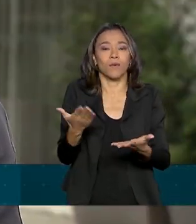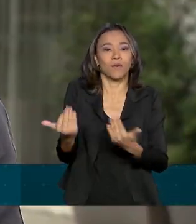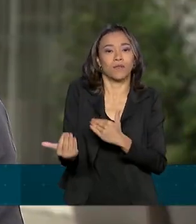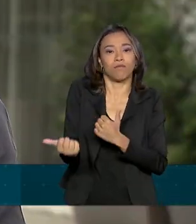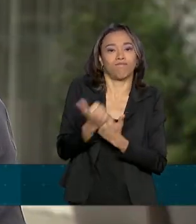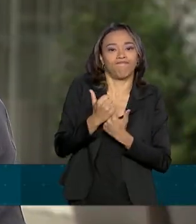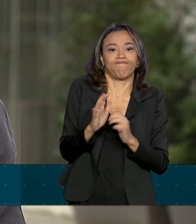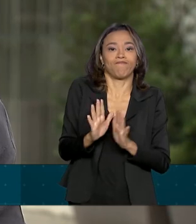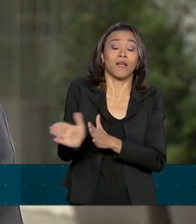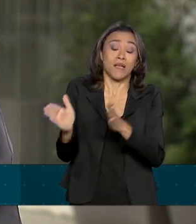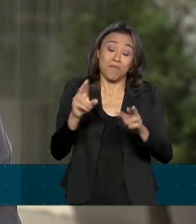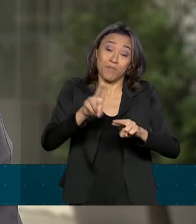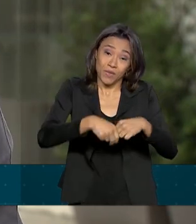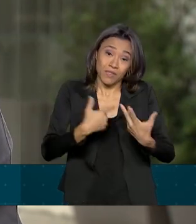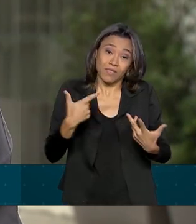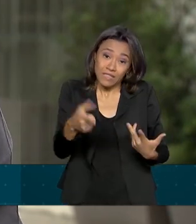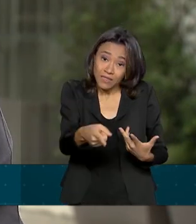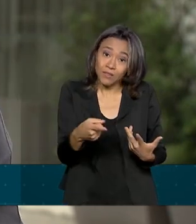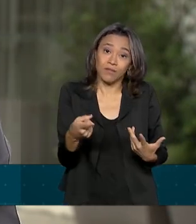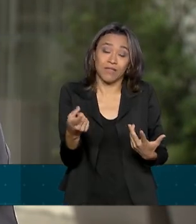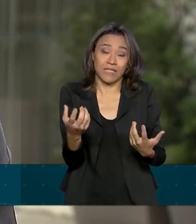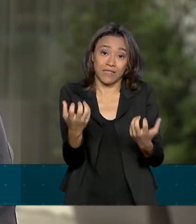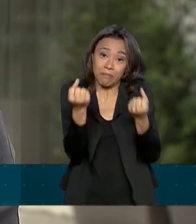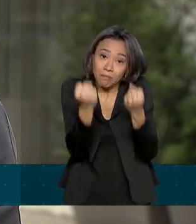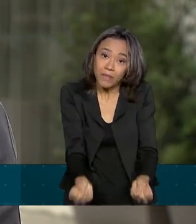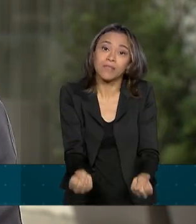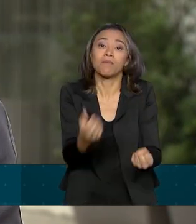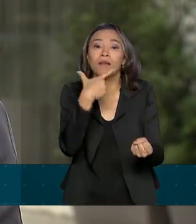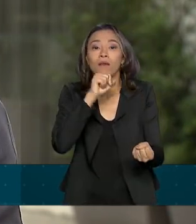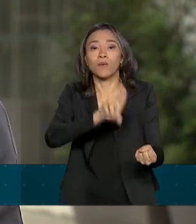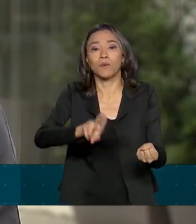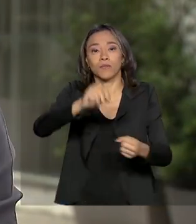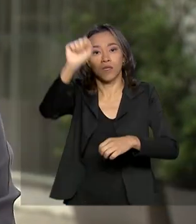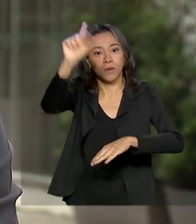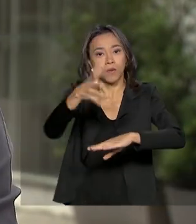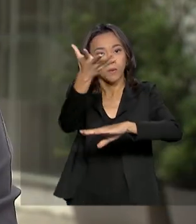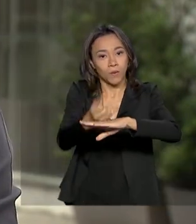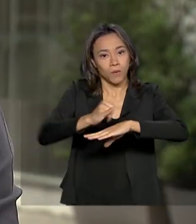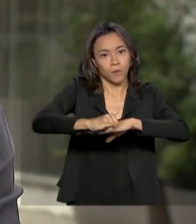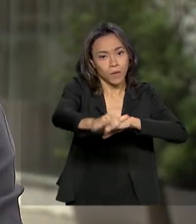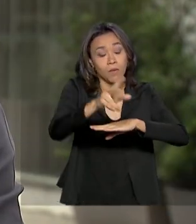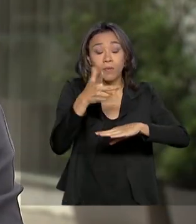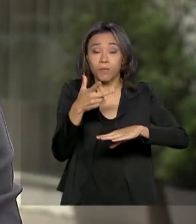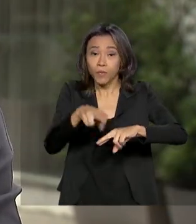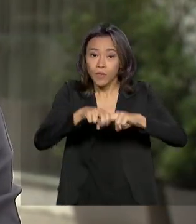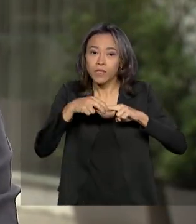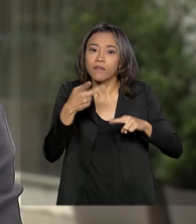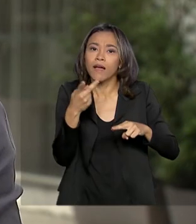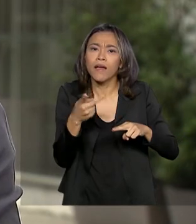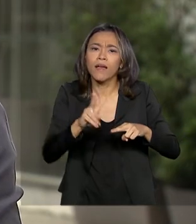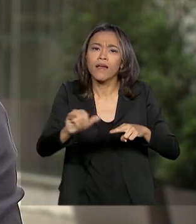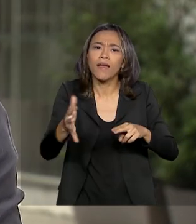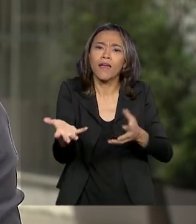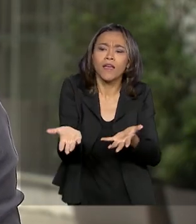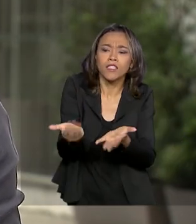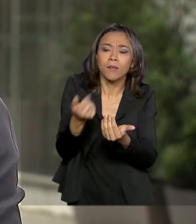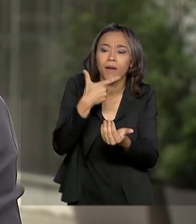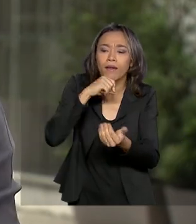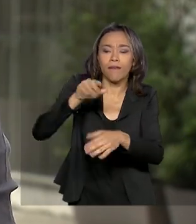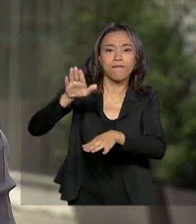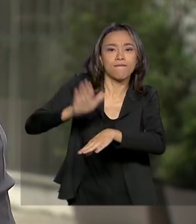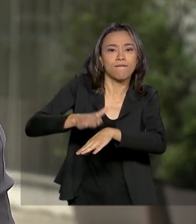impacto para o consumidor que, no ano passado, a ANEL anunciou que estudava a retirada de incentivos para quem produz a própria energia.